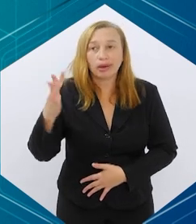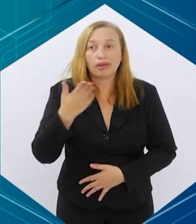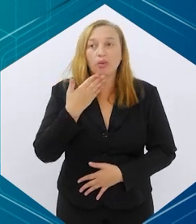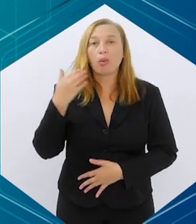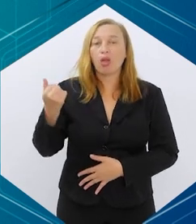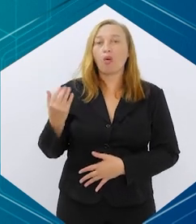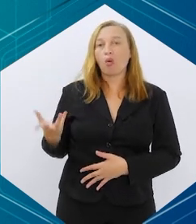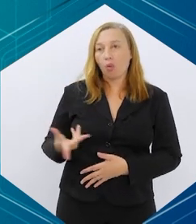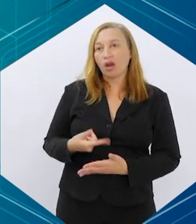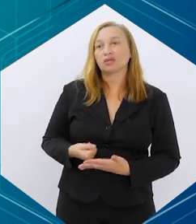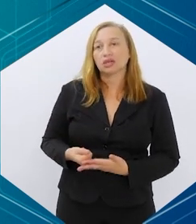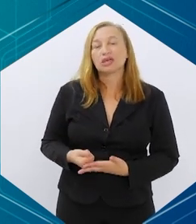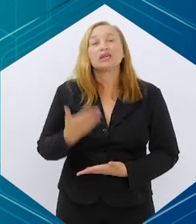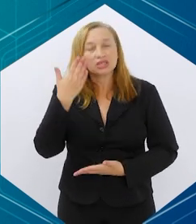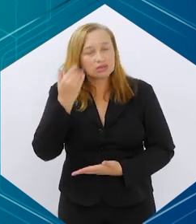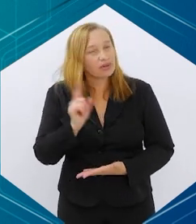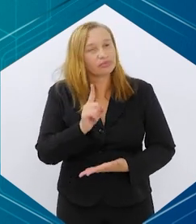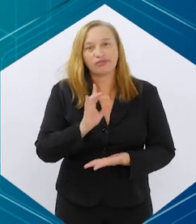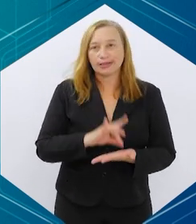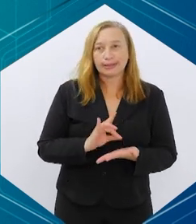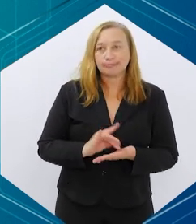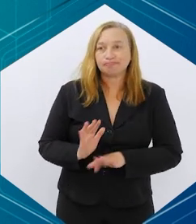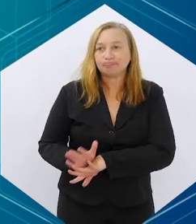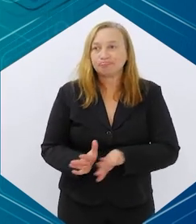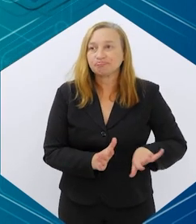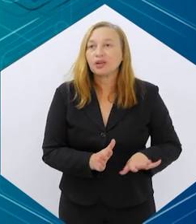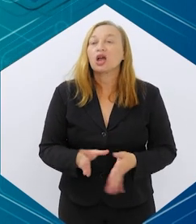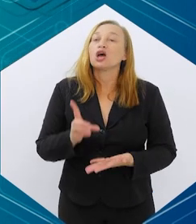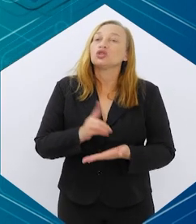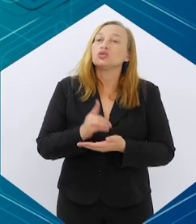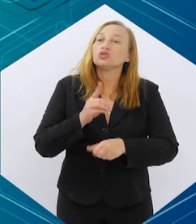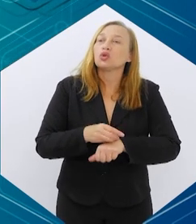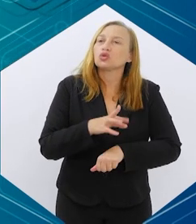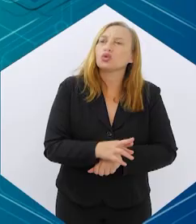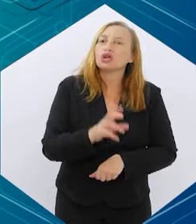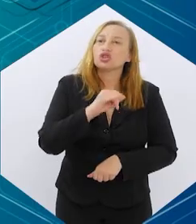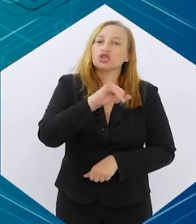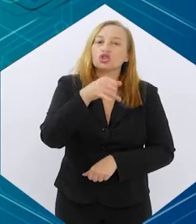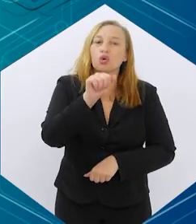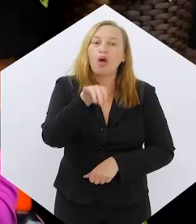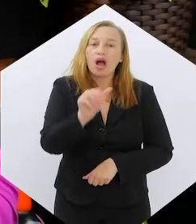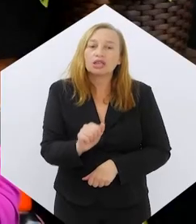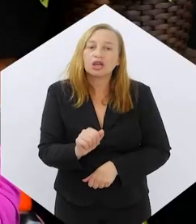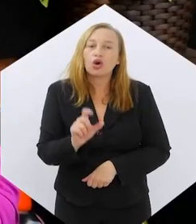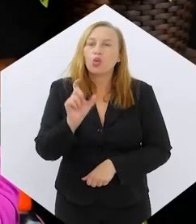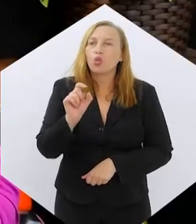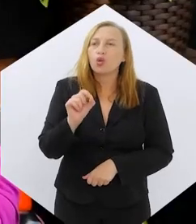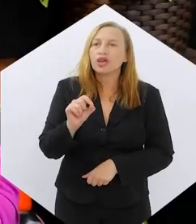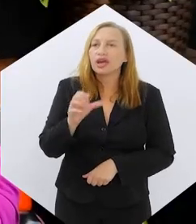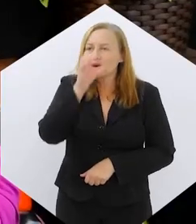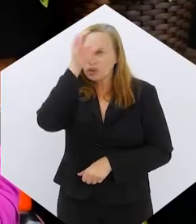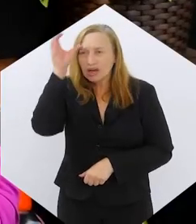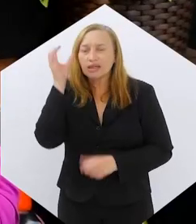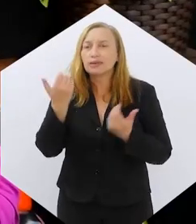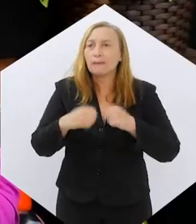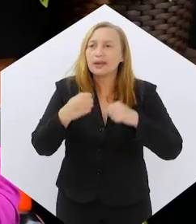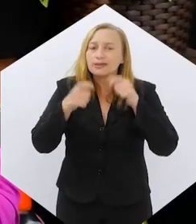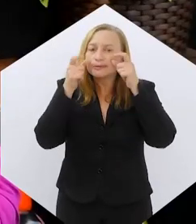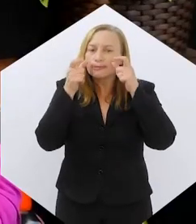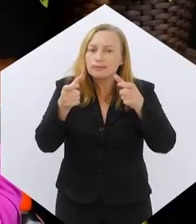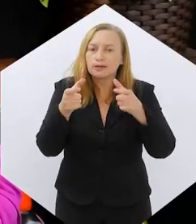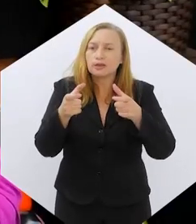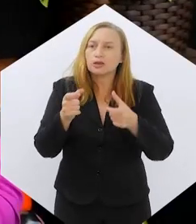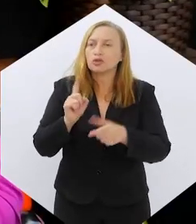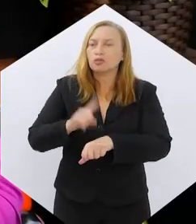tendo uma medicação de qualidade e a gente sabe que não é verdade. É, doutora Joana, o que o usuário ali, né, o consumidor, ele deve se